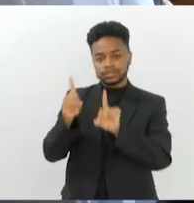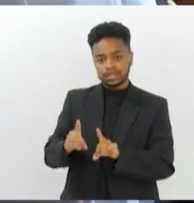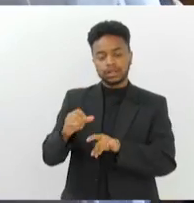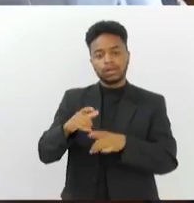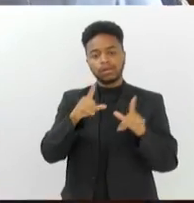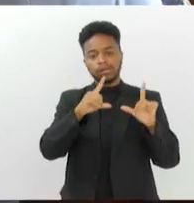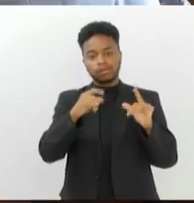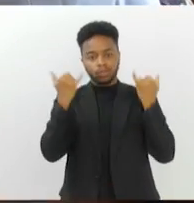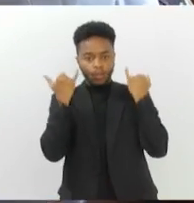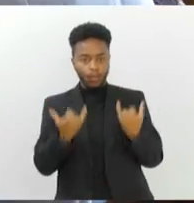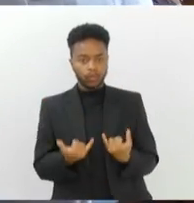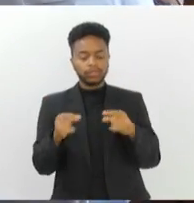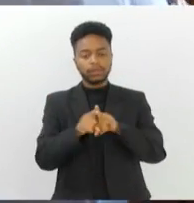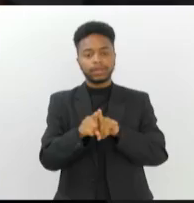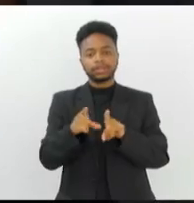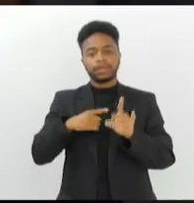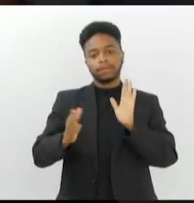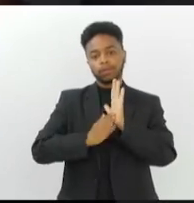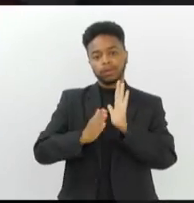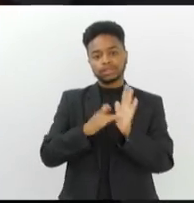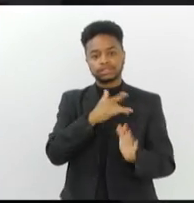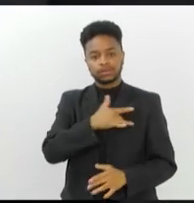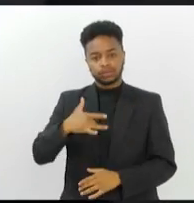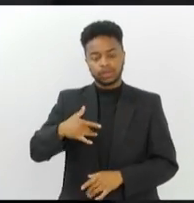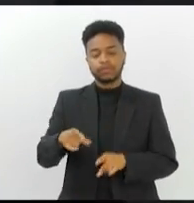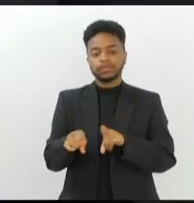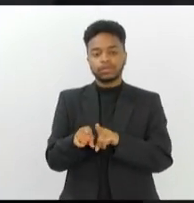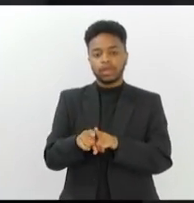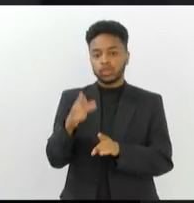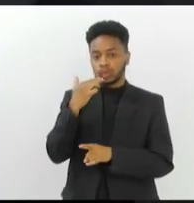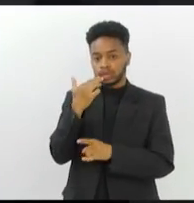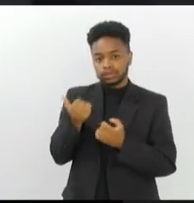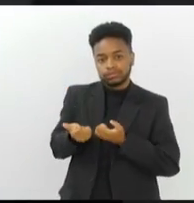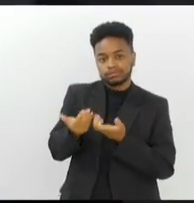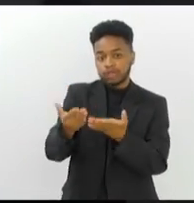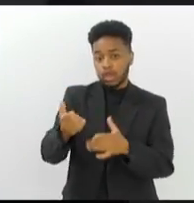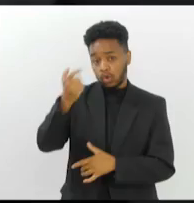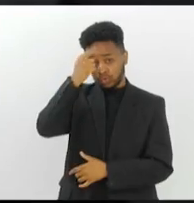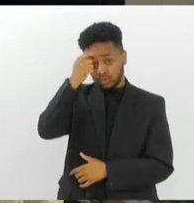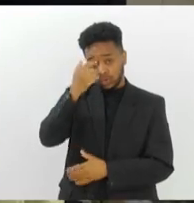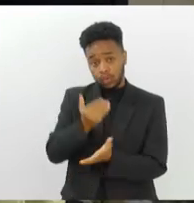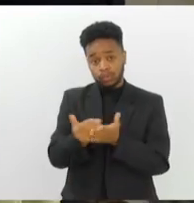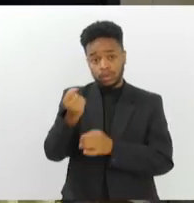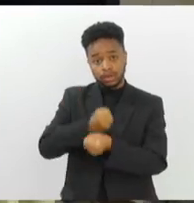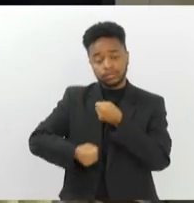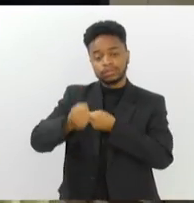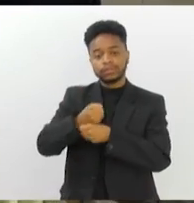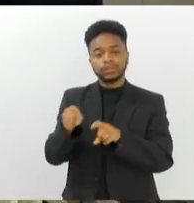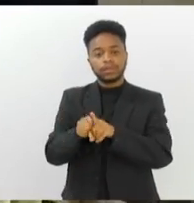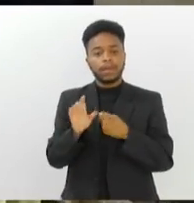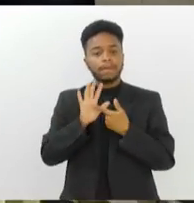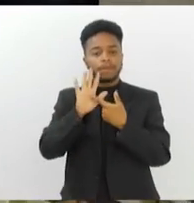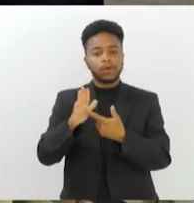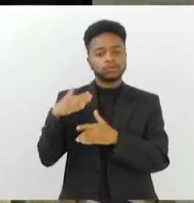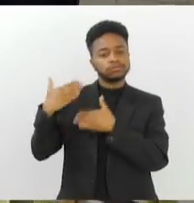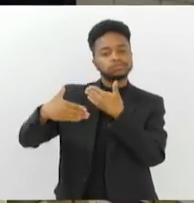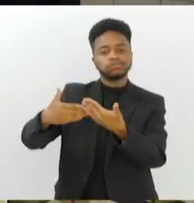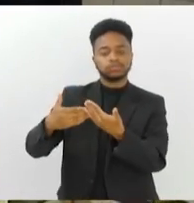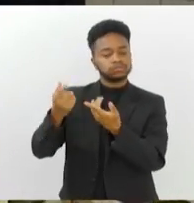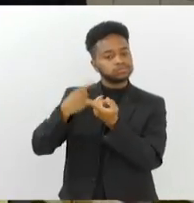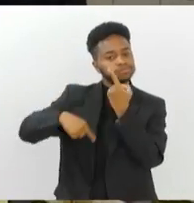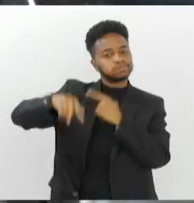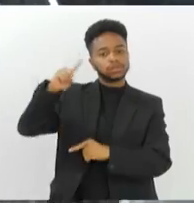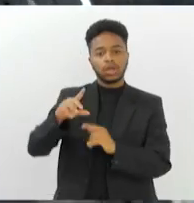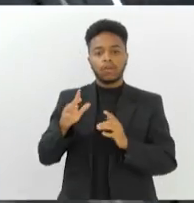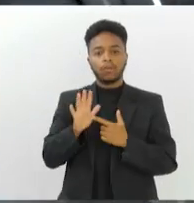saudável. A proposta de mudança nutricional e conscientização, iniciada no ano passado, vem apresentando avanços significativos